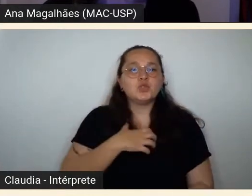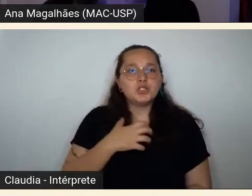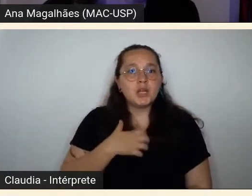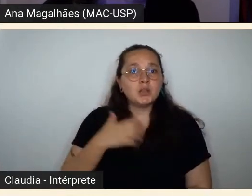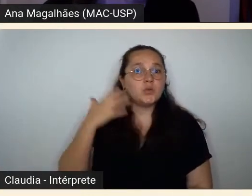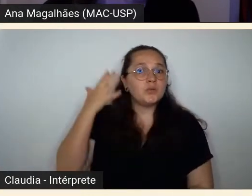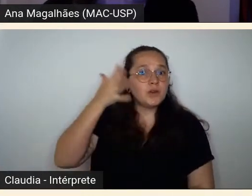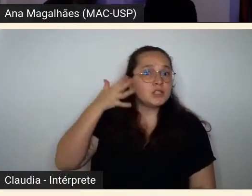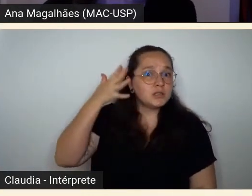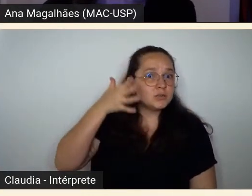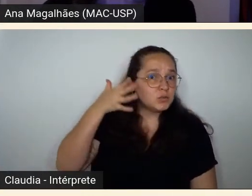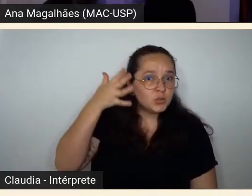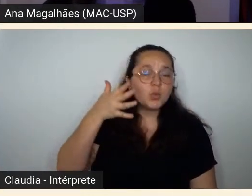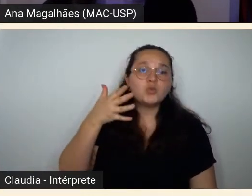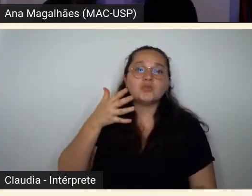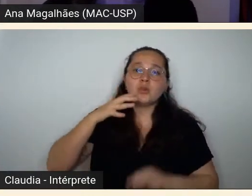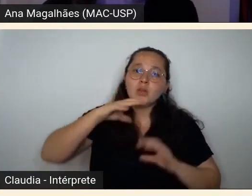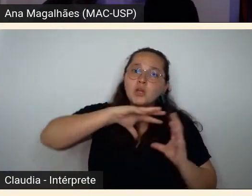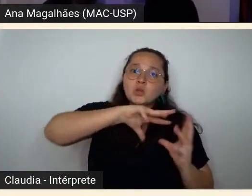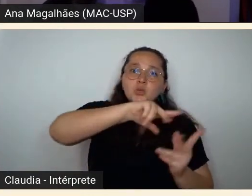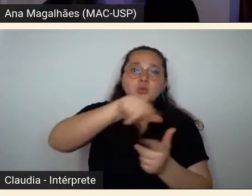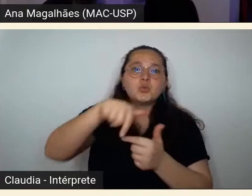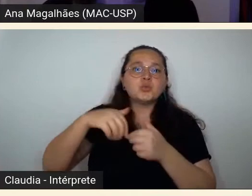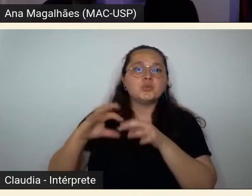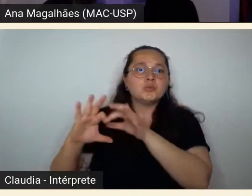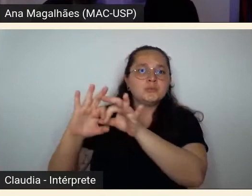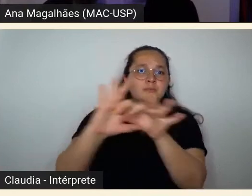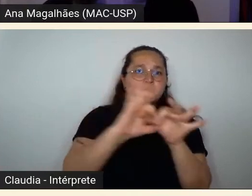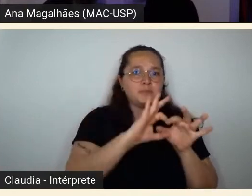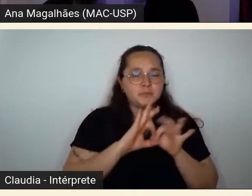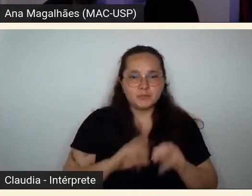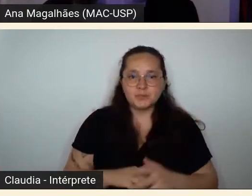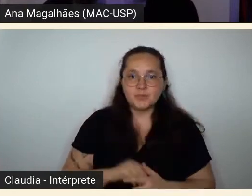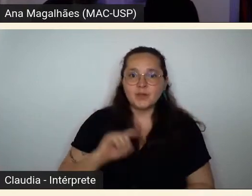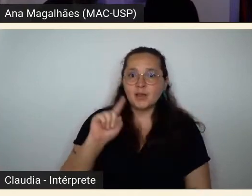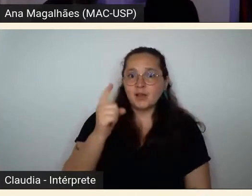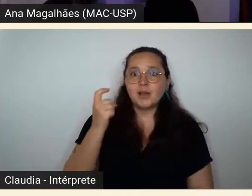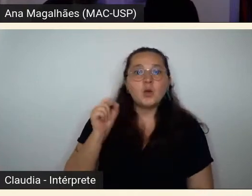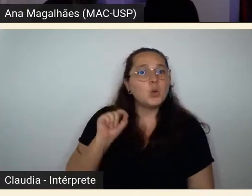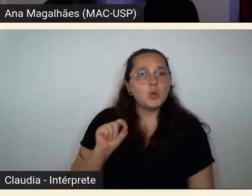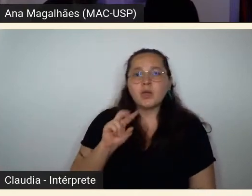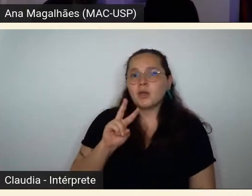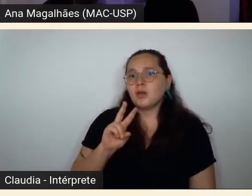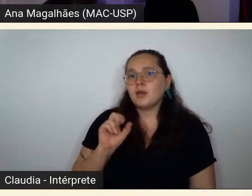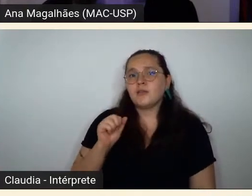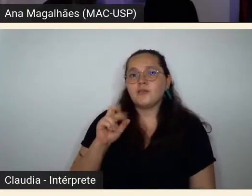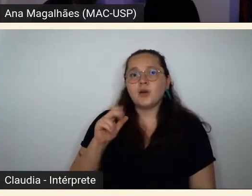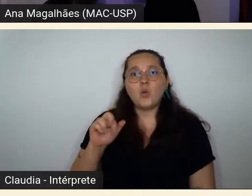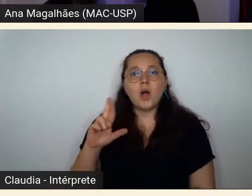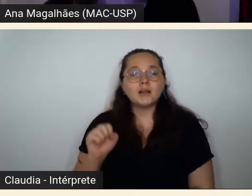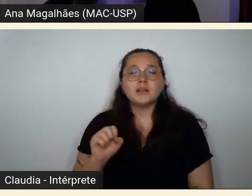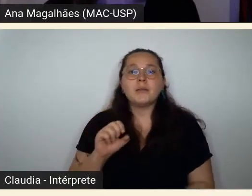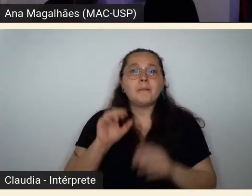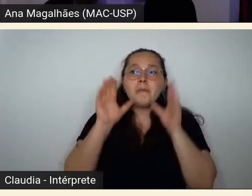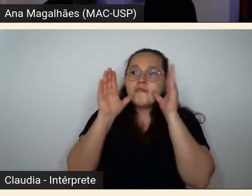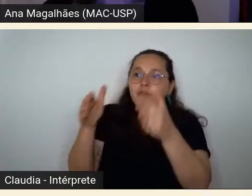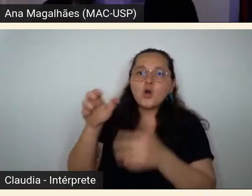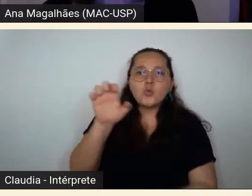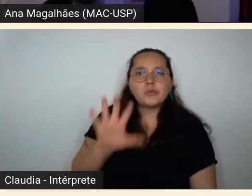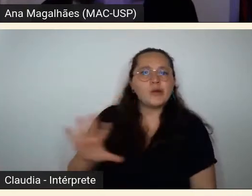até aí era maioritariamente euro-americano, euro-ocidentalizado, contudo, quando isso significa de restritivo.